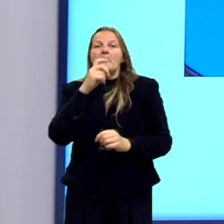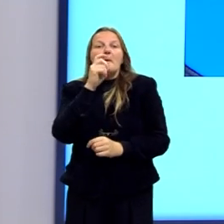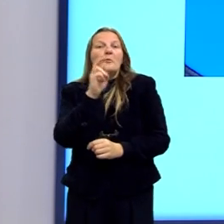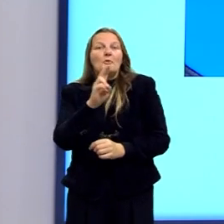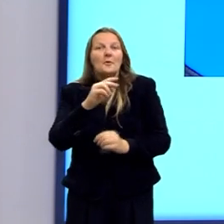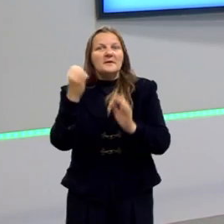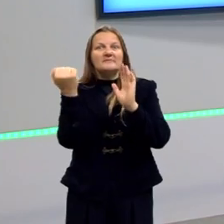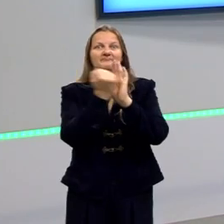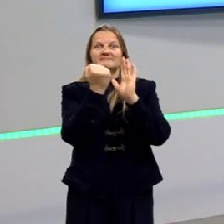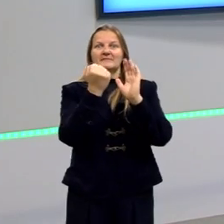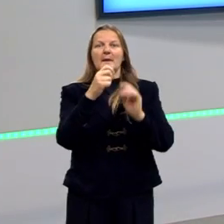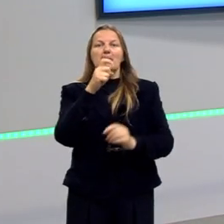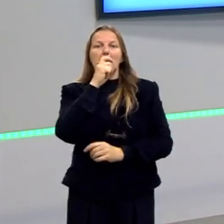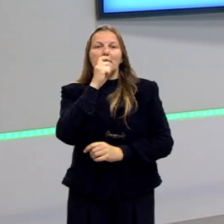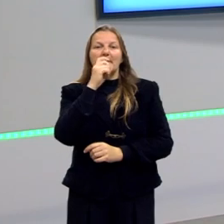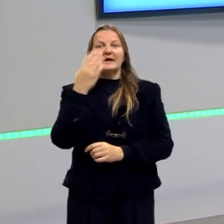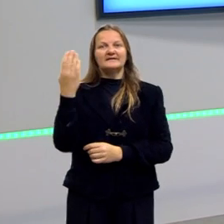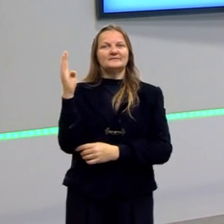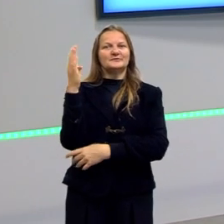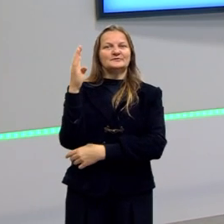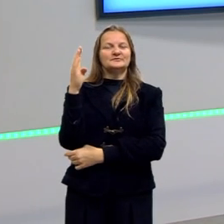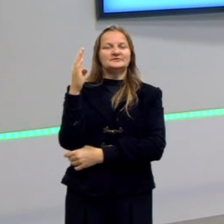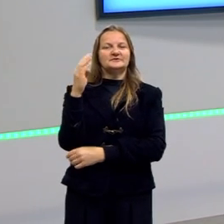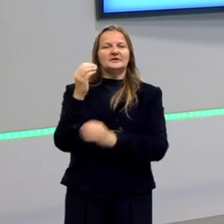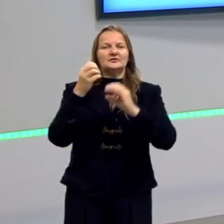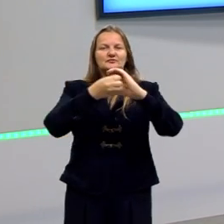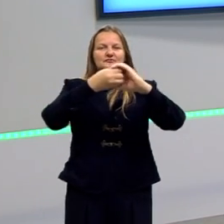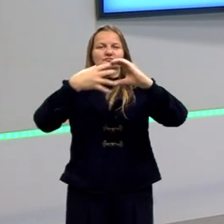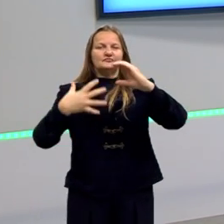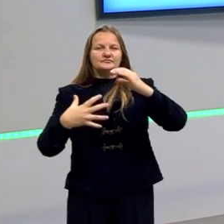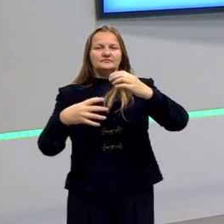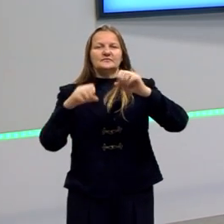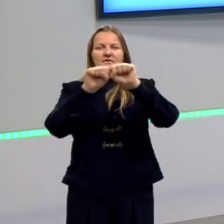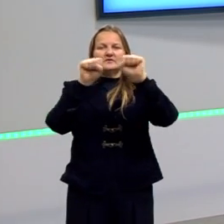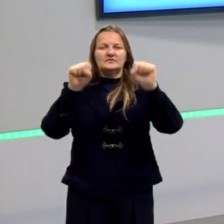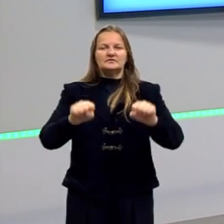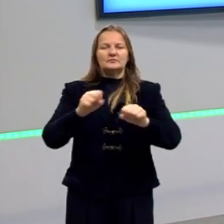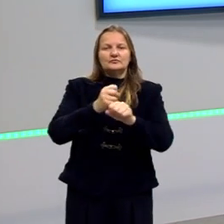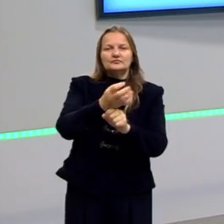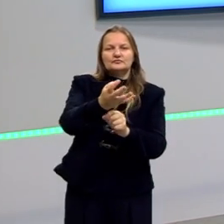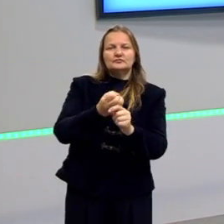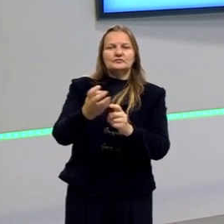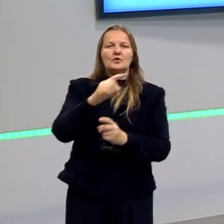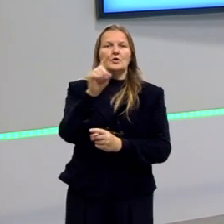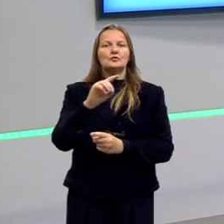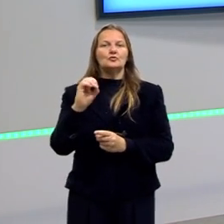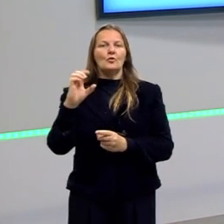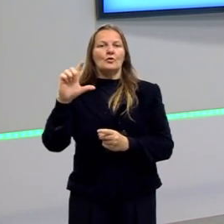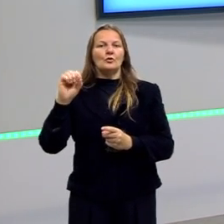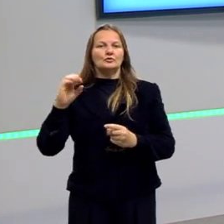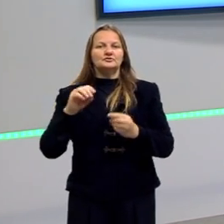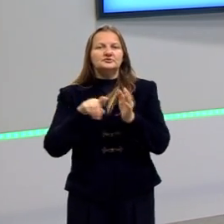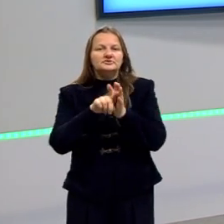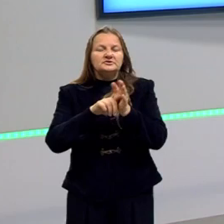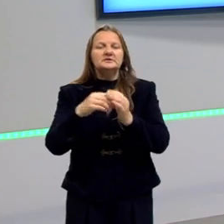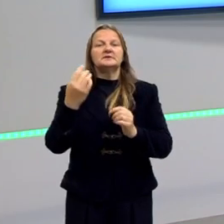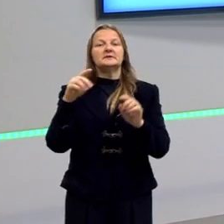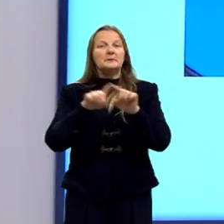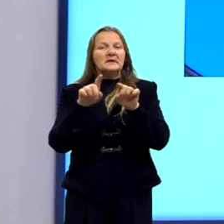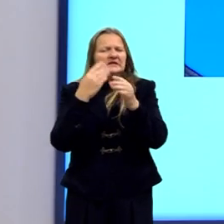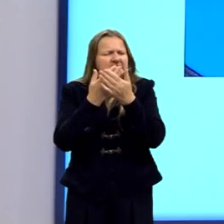classificação dos seres vivos, da sistemática, da zoologia, da botânica. Por quê?